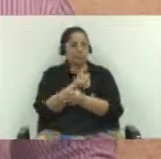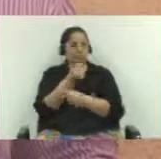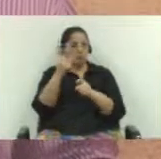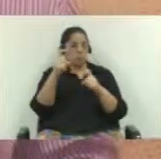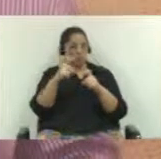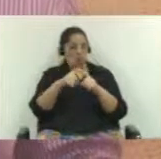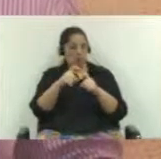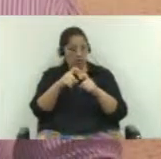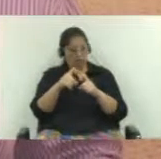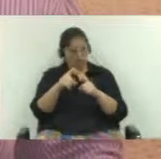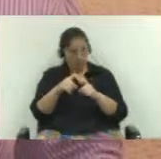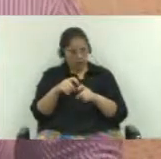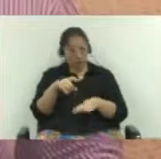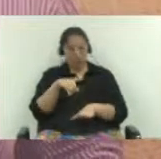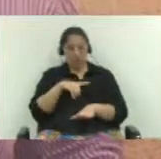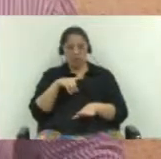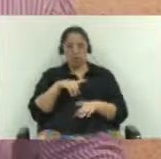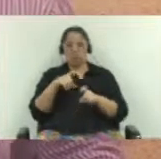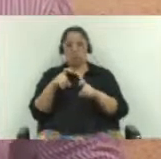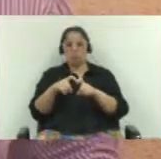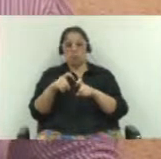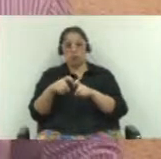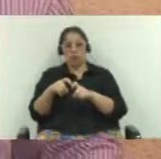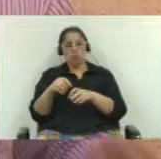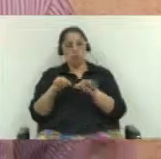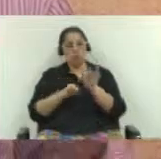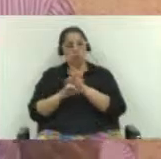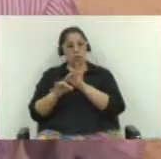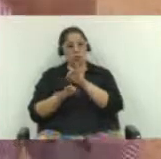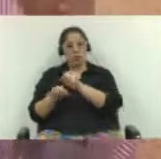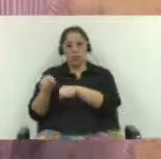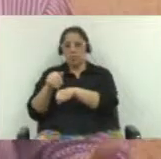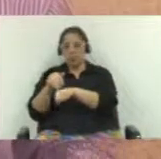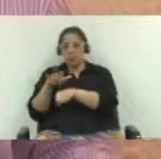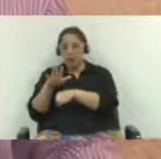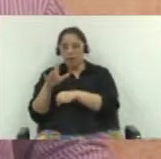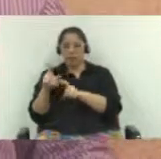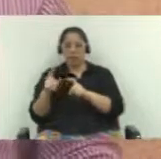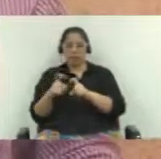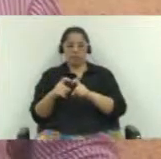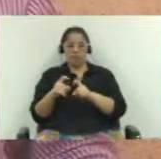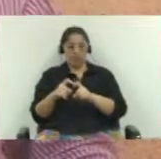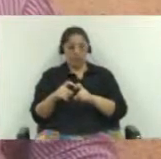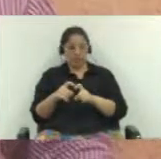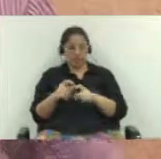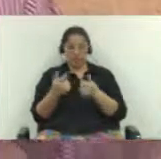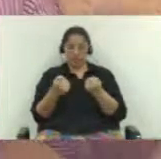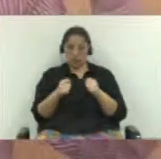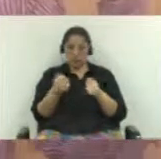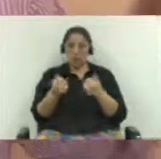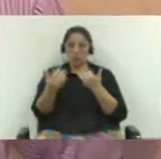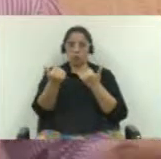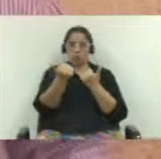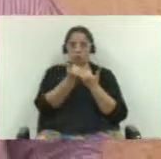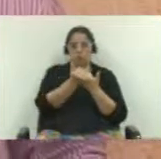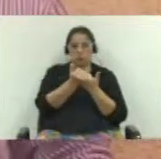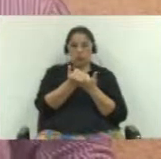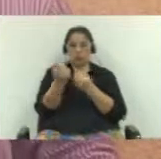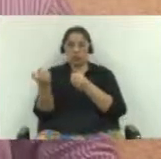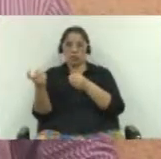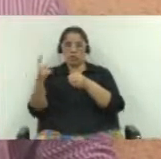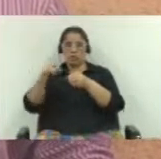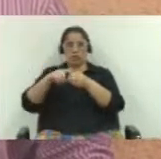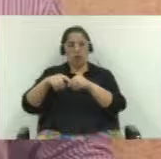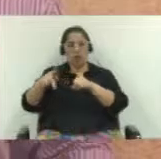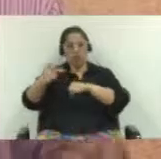vocação da cidade. Temos excelentes profissionais, excelentes médicos, temos aqui os médicos dos mais